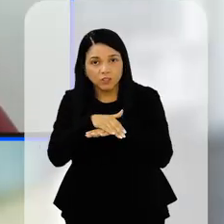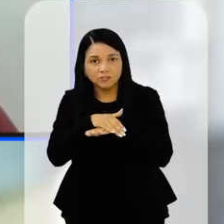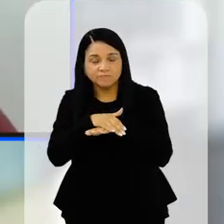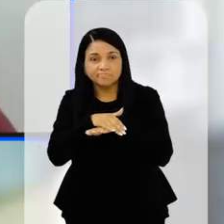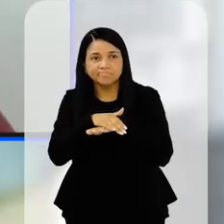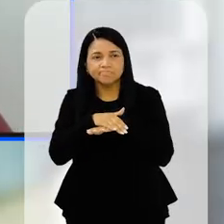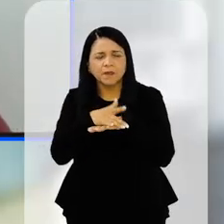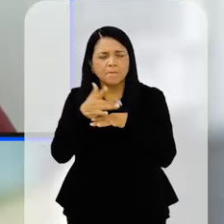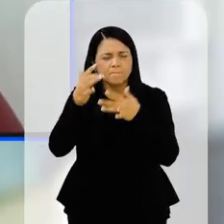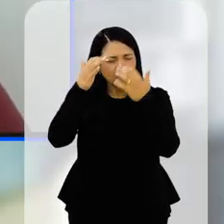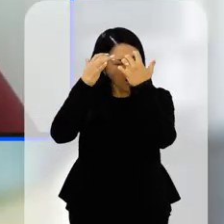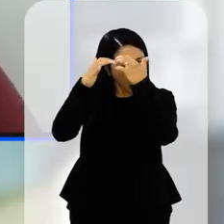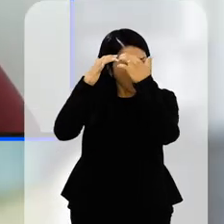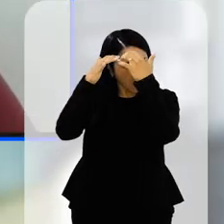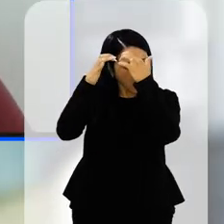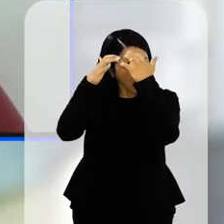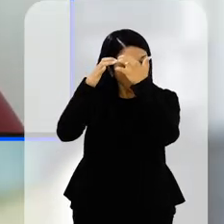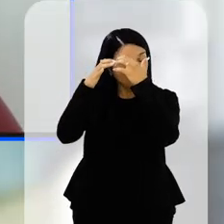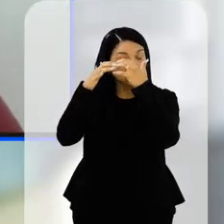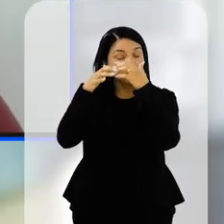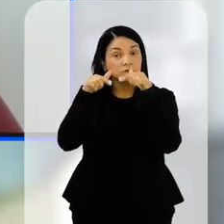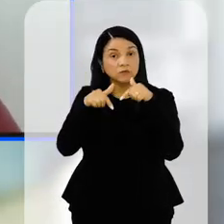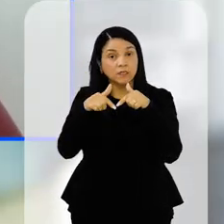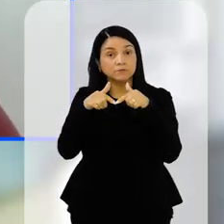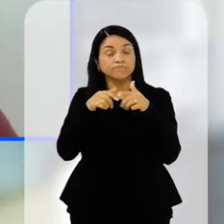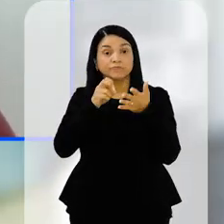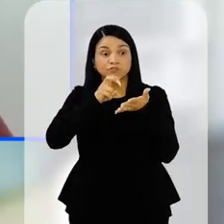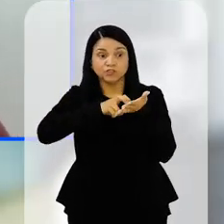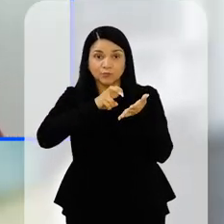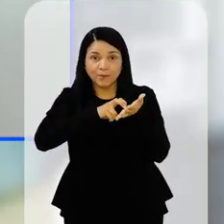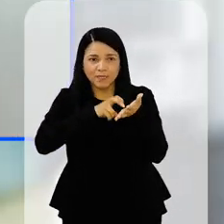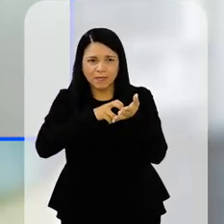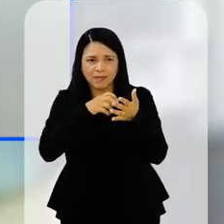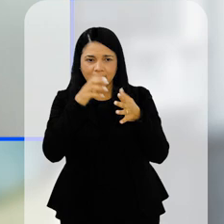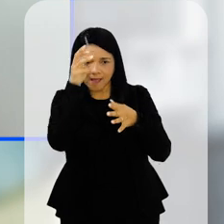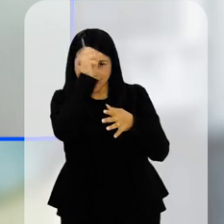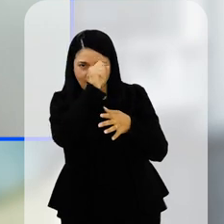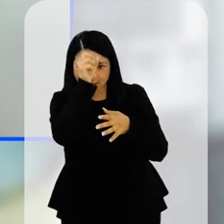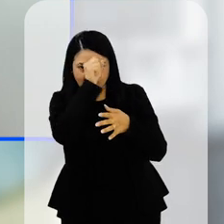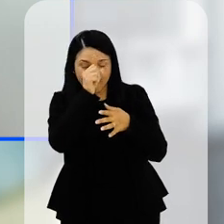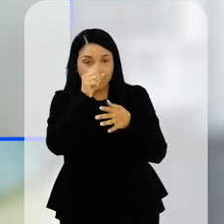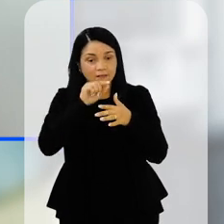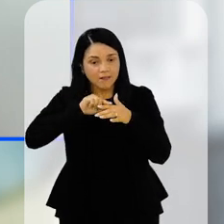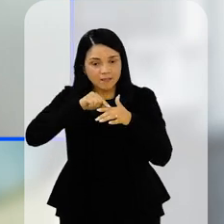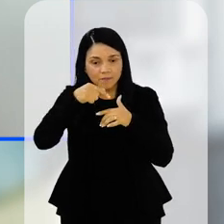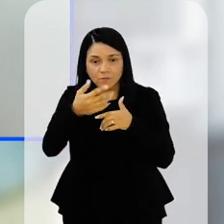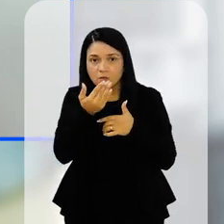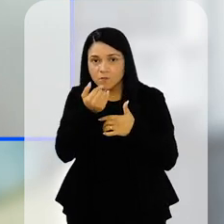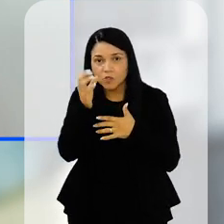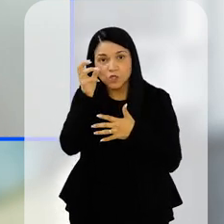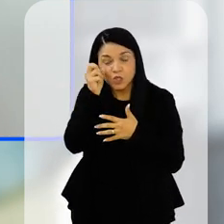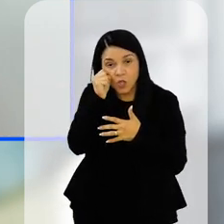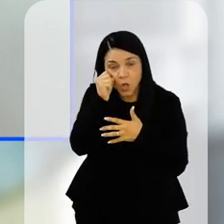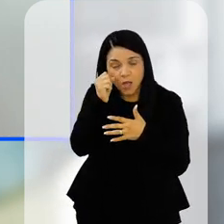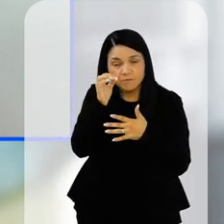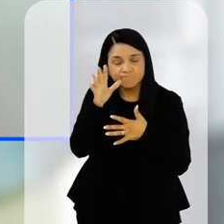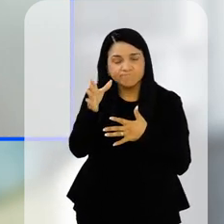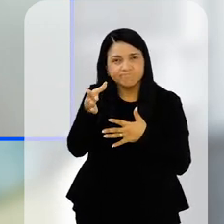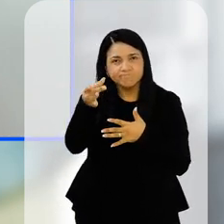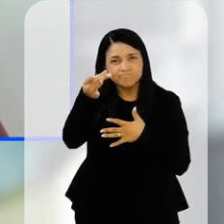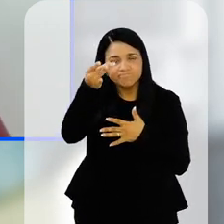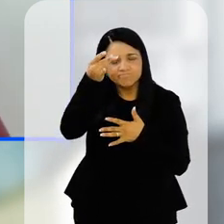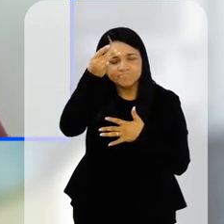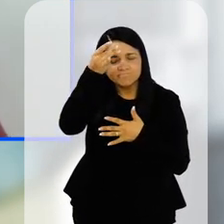esse mecanismo. E quando a gente traz o sono para mais perto das atividades que a gente está querendo ali focar no desenvolvimento daquelas habilidades,